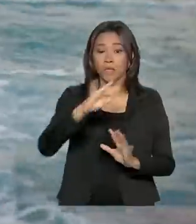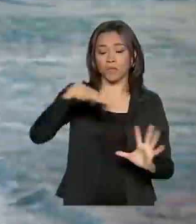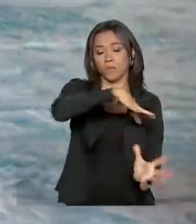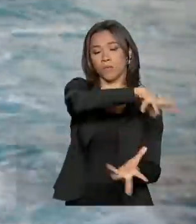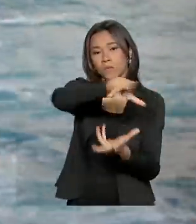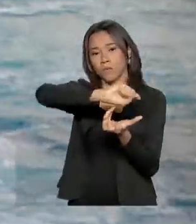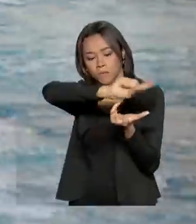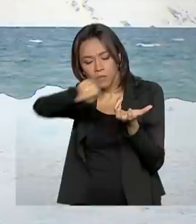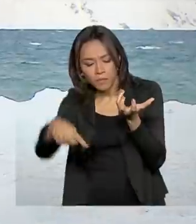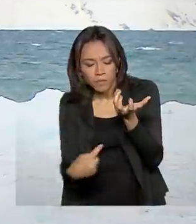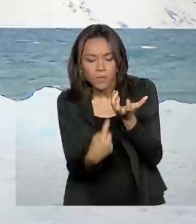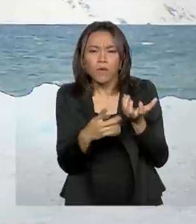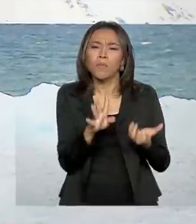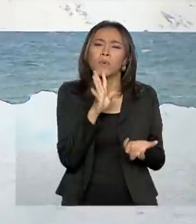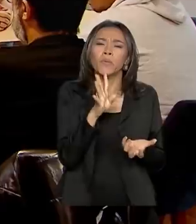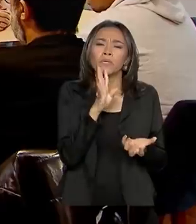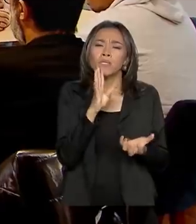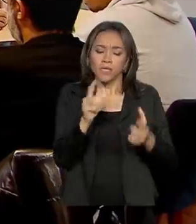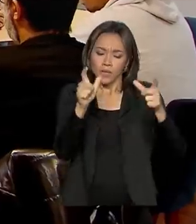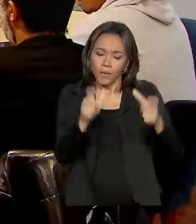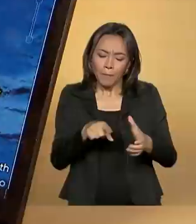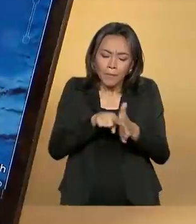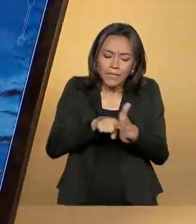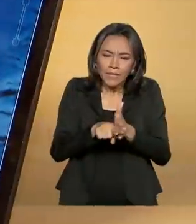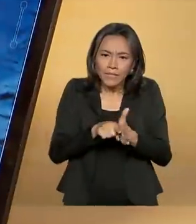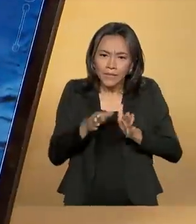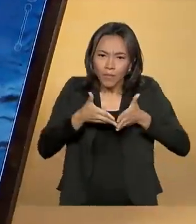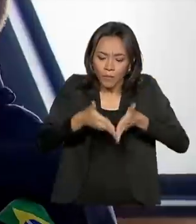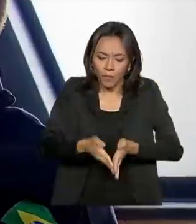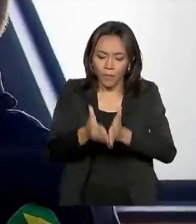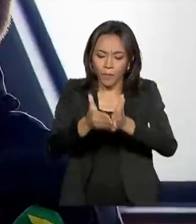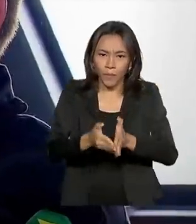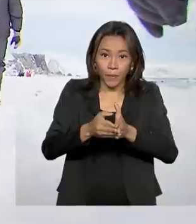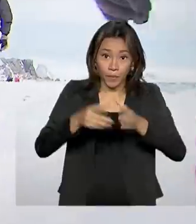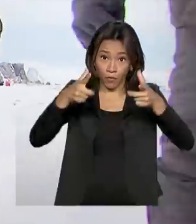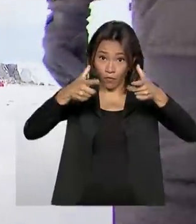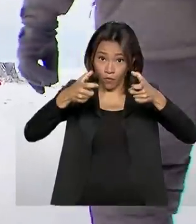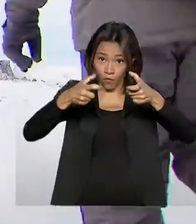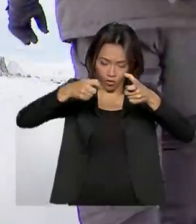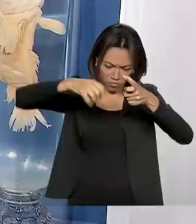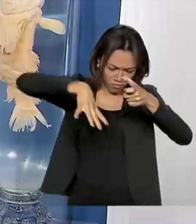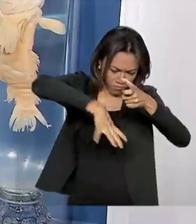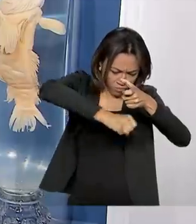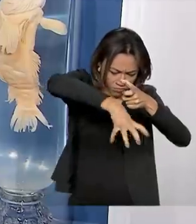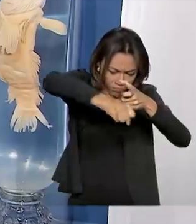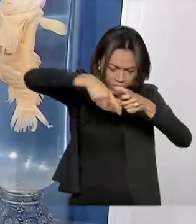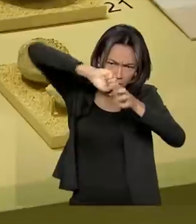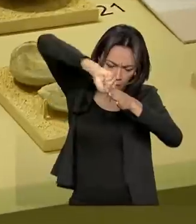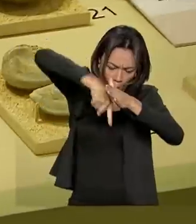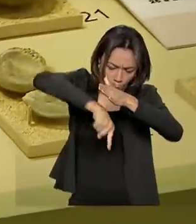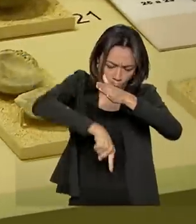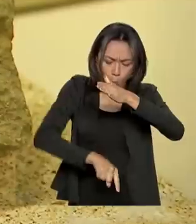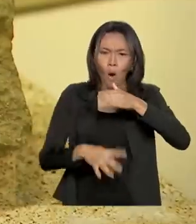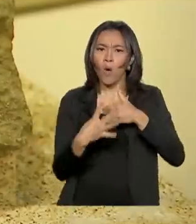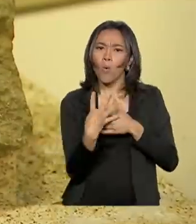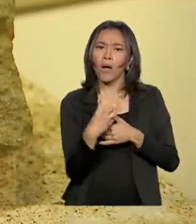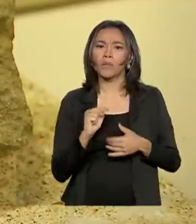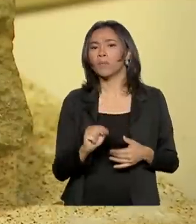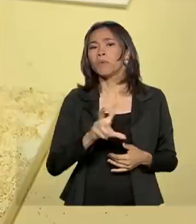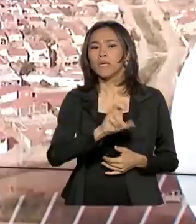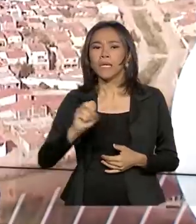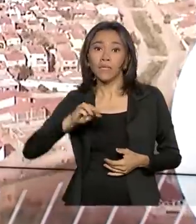vamos conhecer um centro de pesquisa móvel capaz de capturar imagens a mais de 4.500 metros de